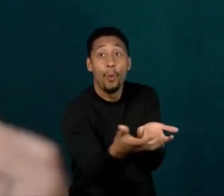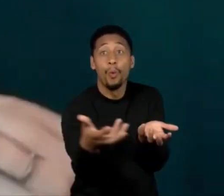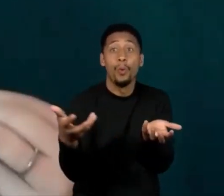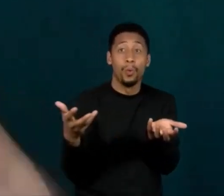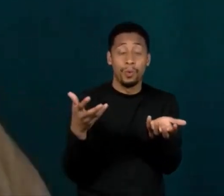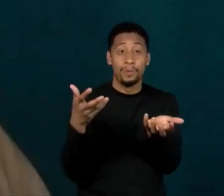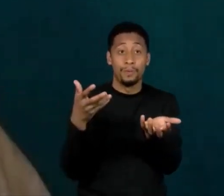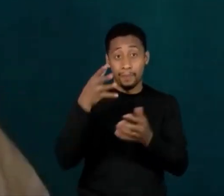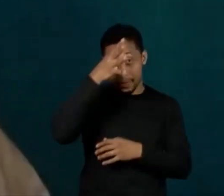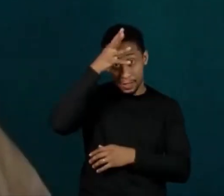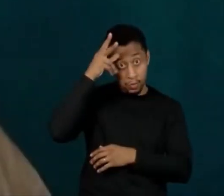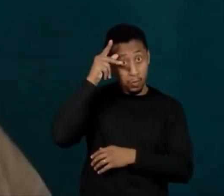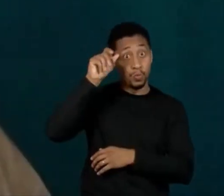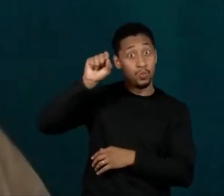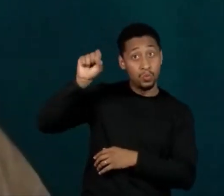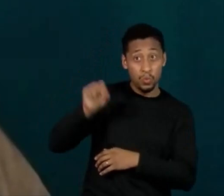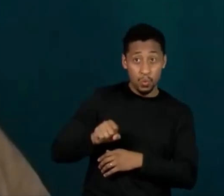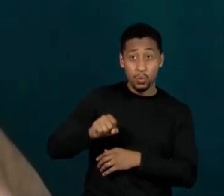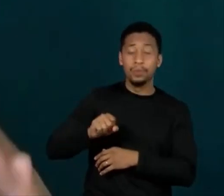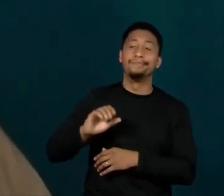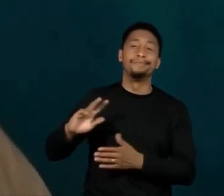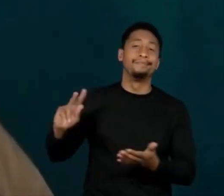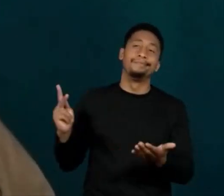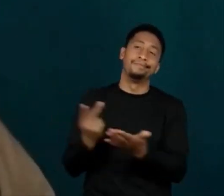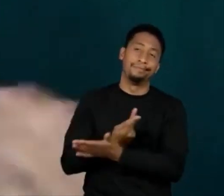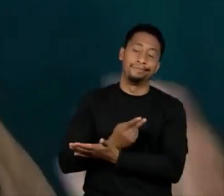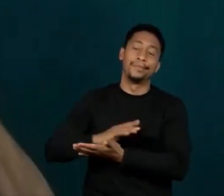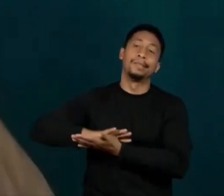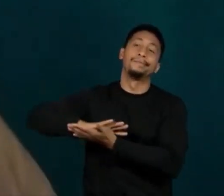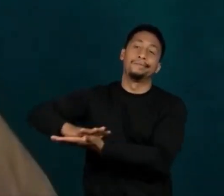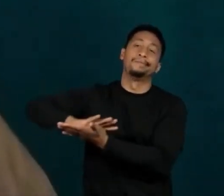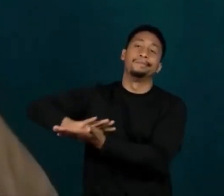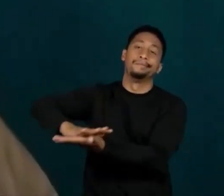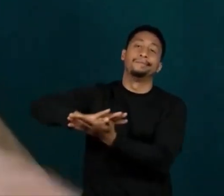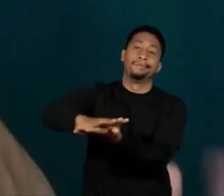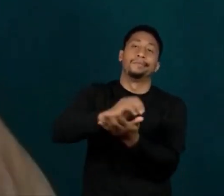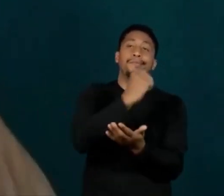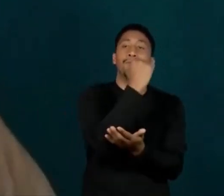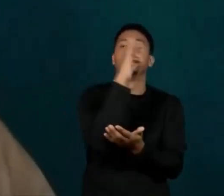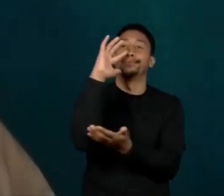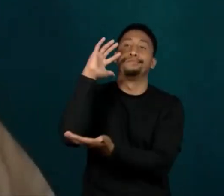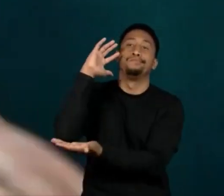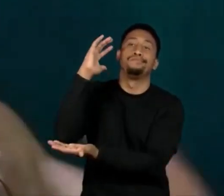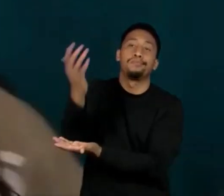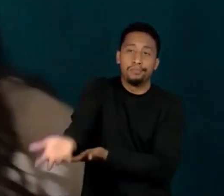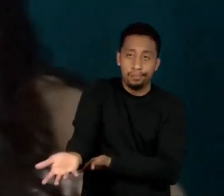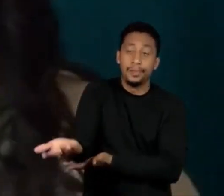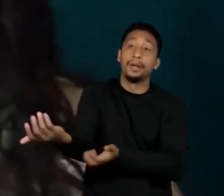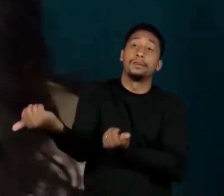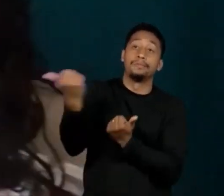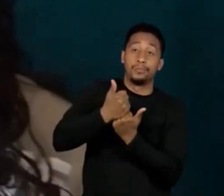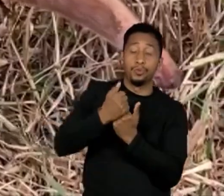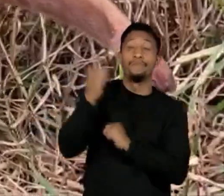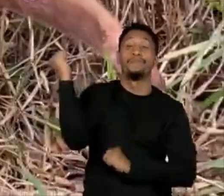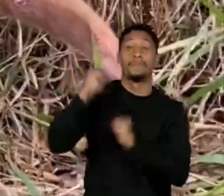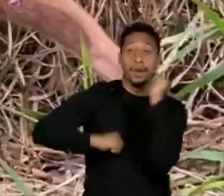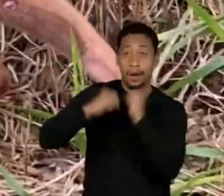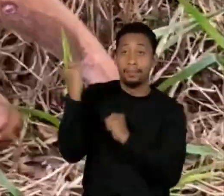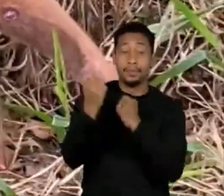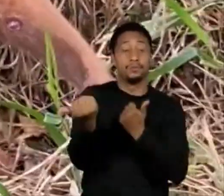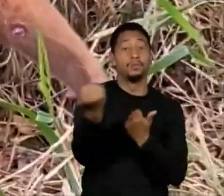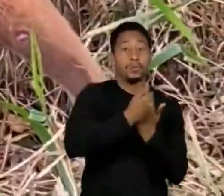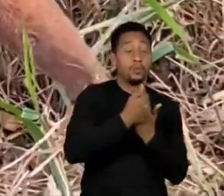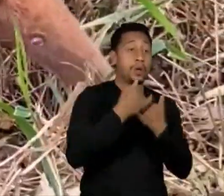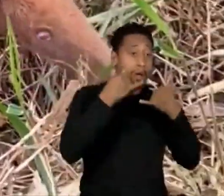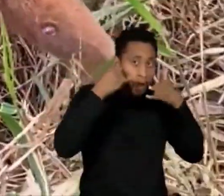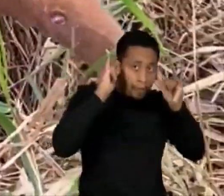extremamente degradada. É uma área muito convertida para a produção, para a pastagem. O alvinho,